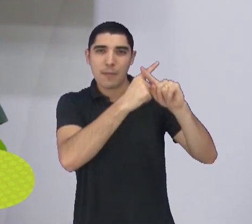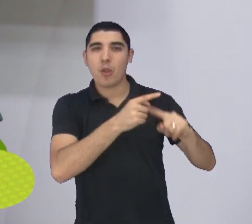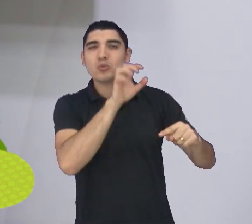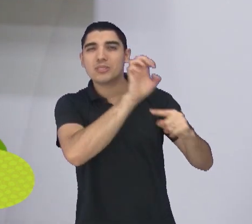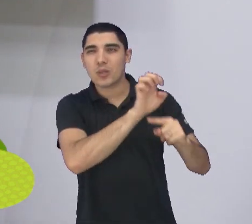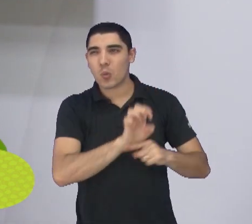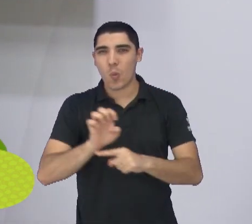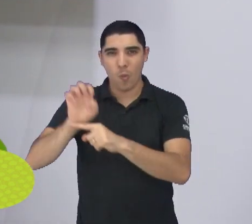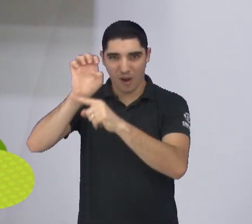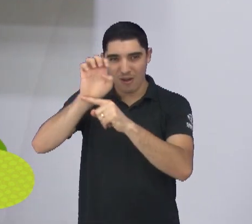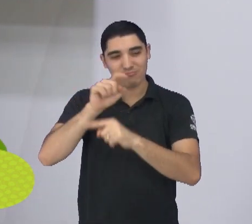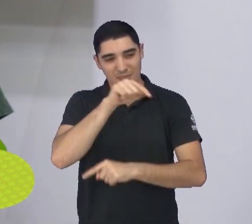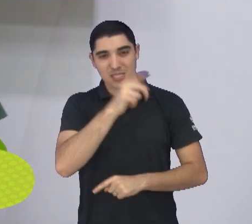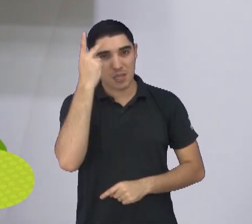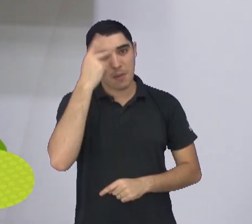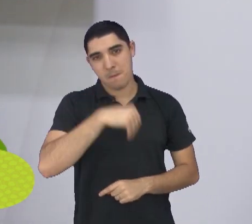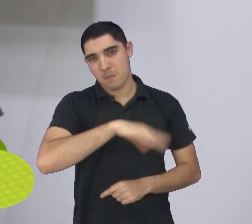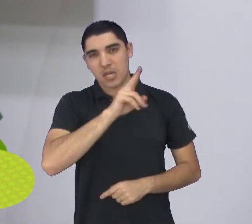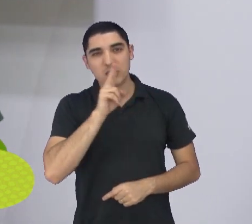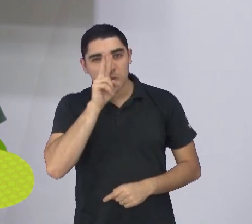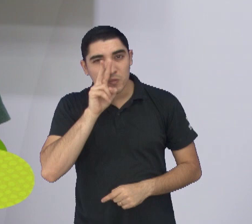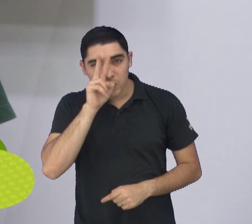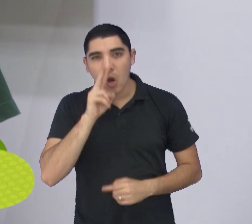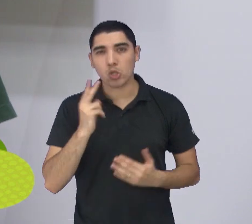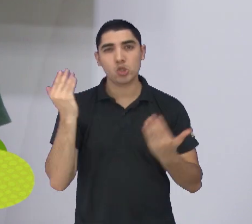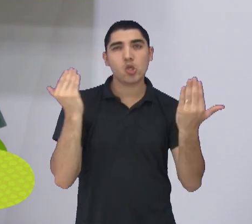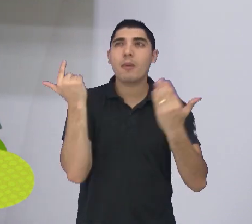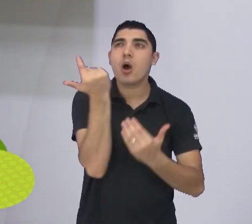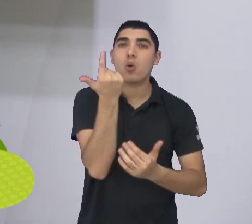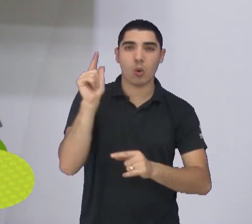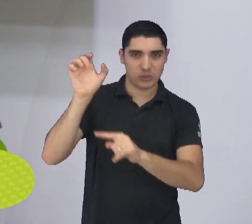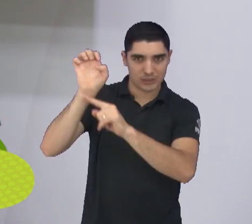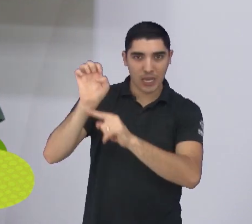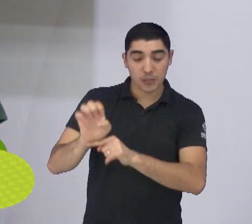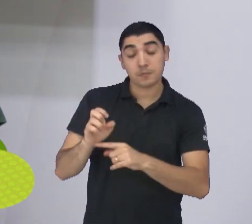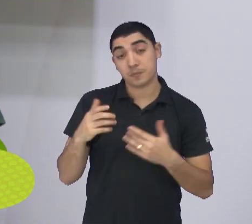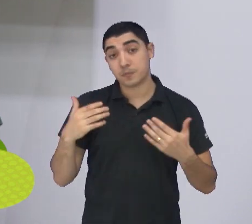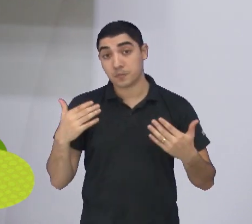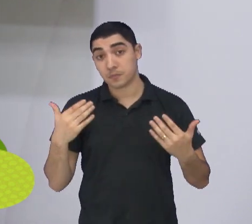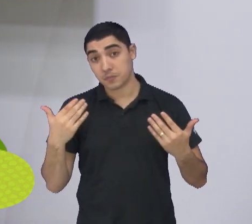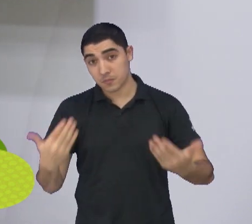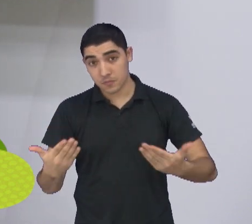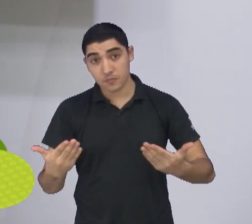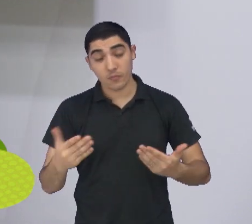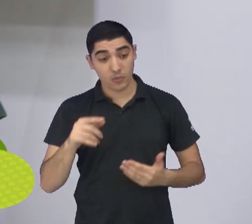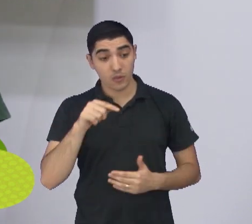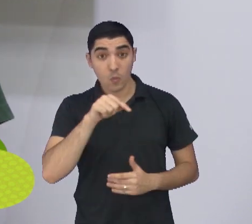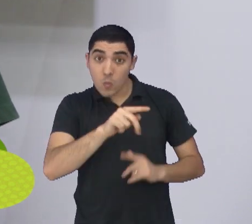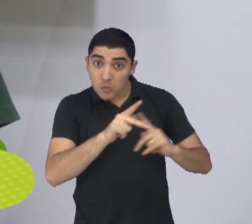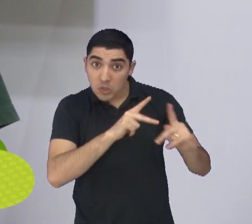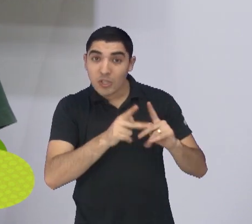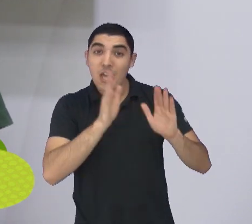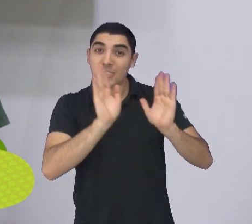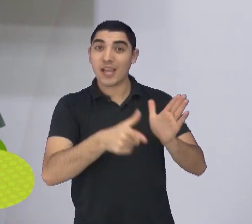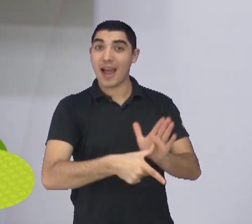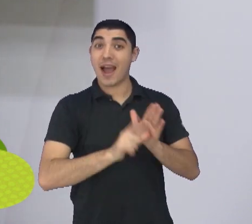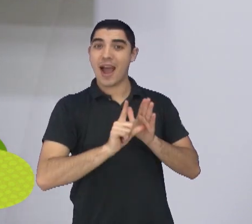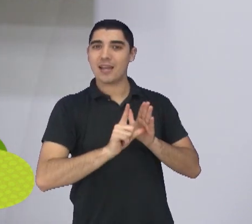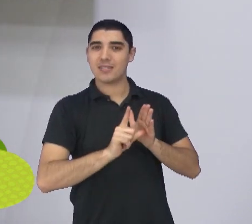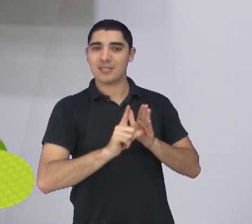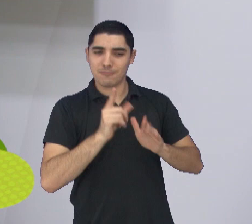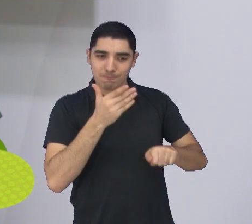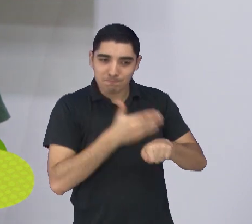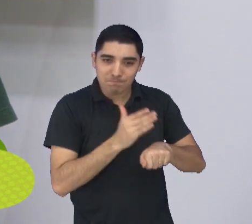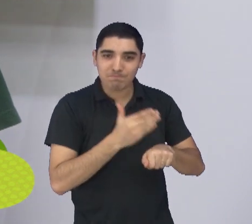basquete, um pouco mais forte do que de outros estados. Então, o São José fez um bom